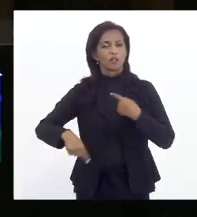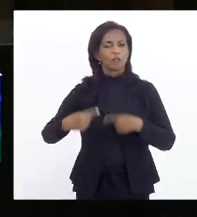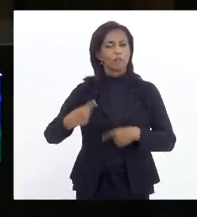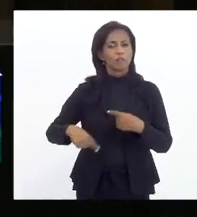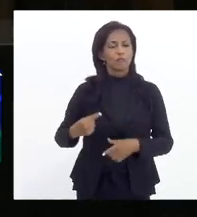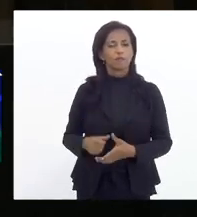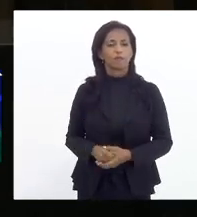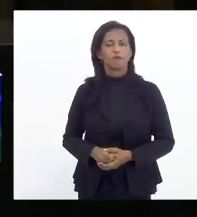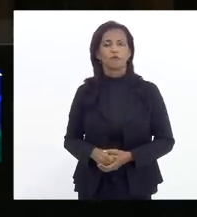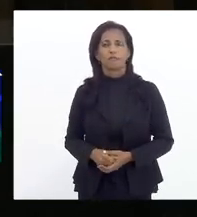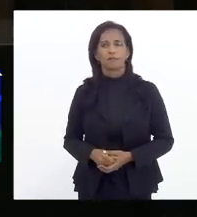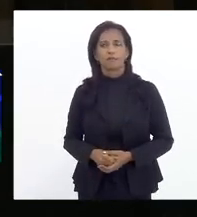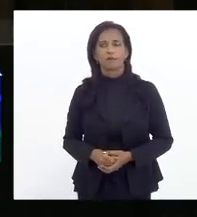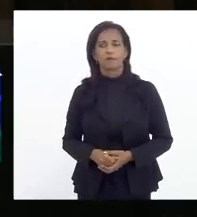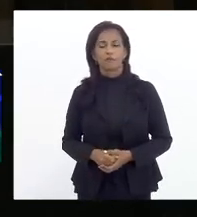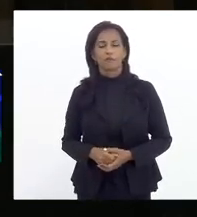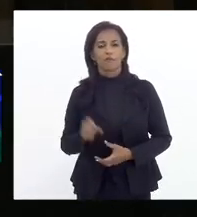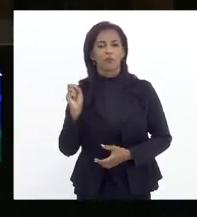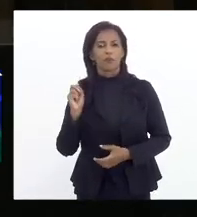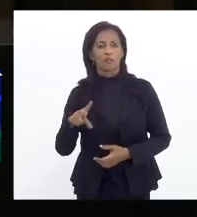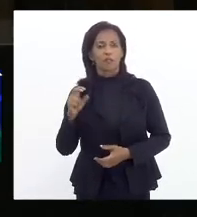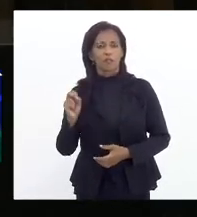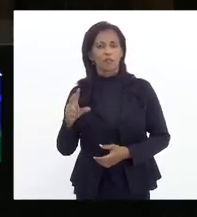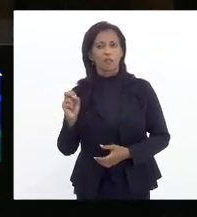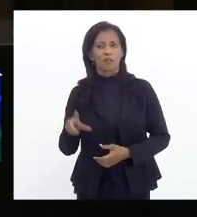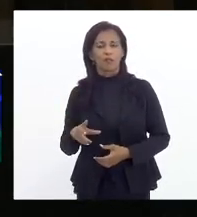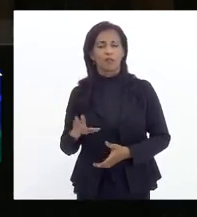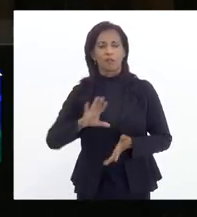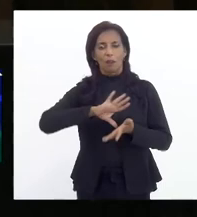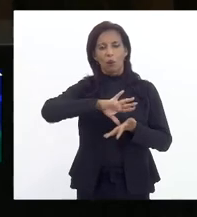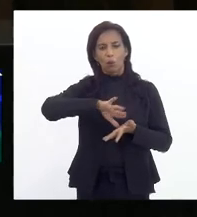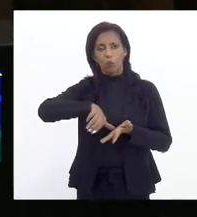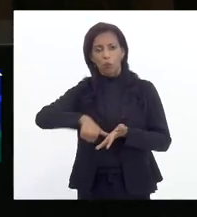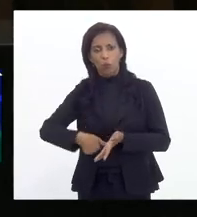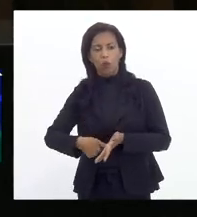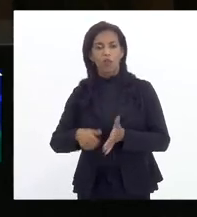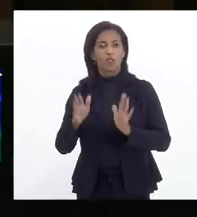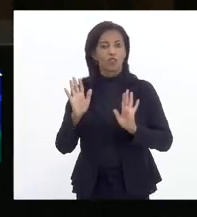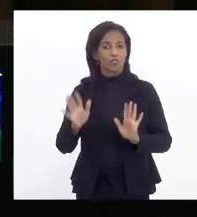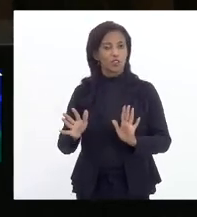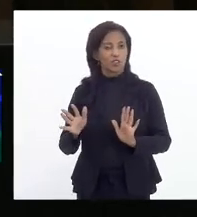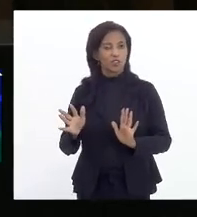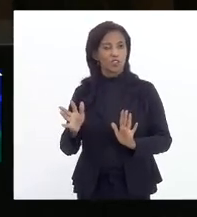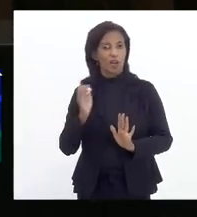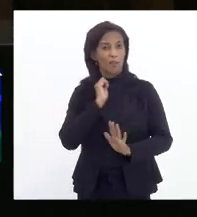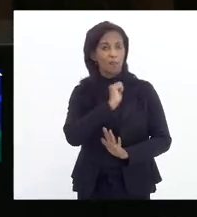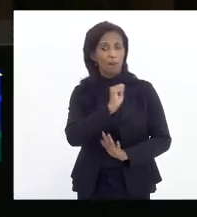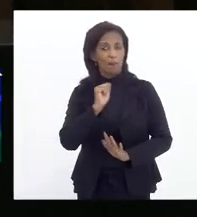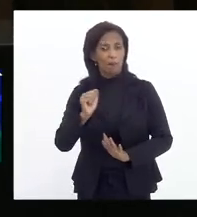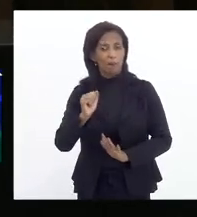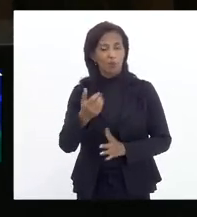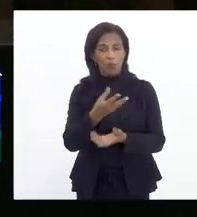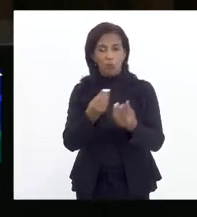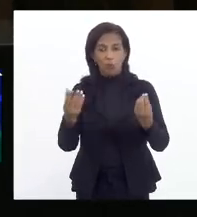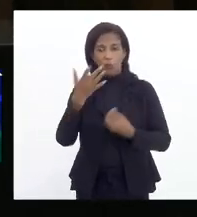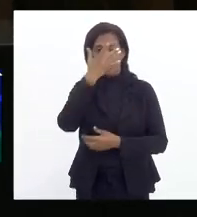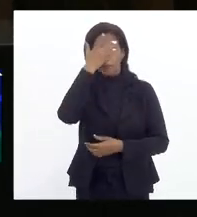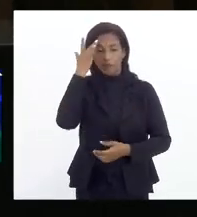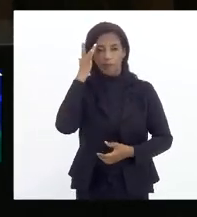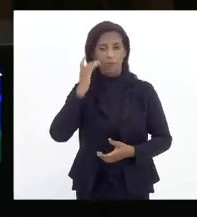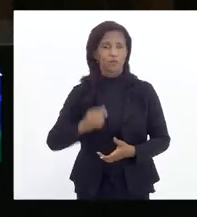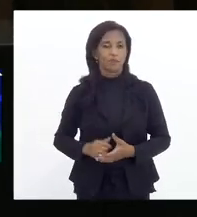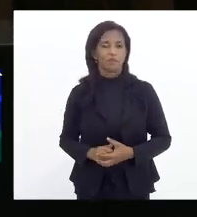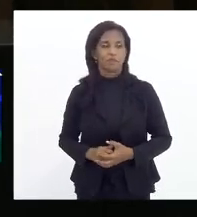o vírus da corrupção que já matou milhões de brasileiros